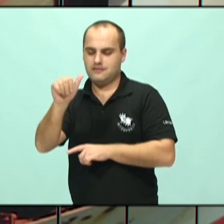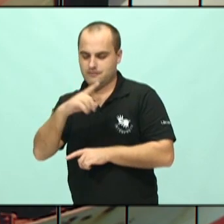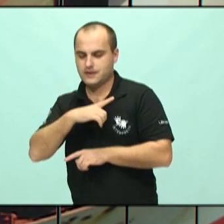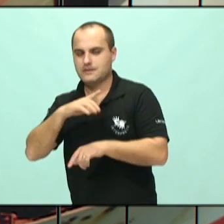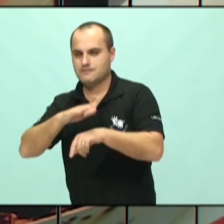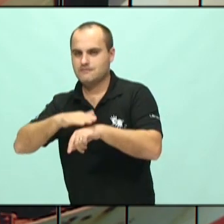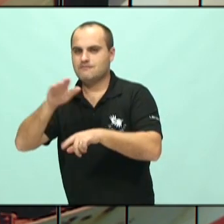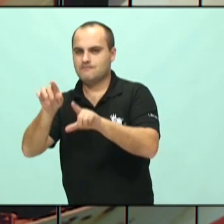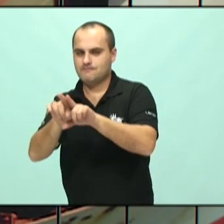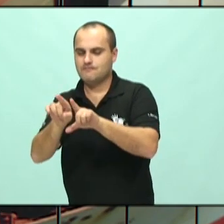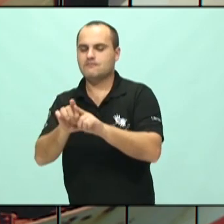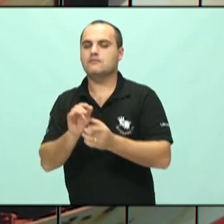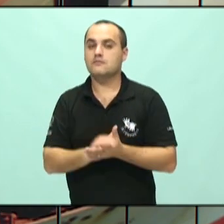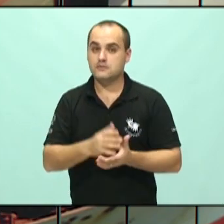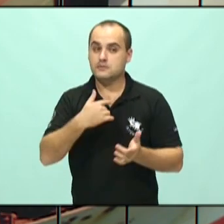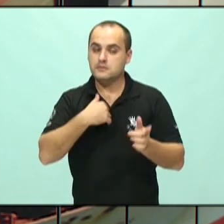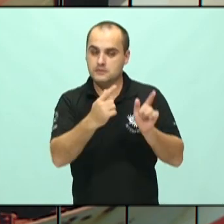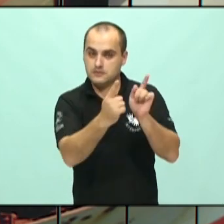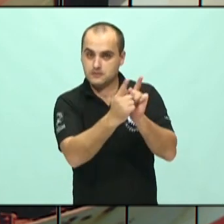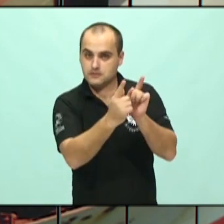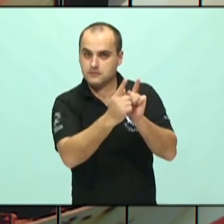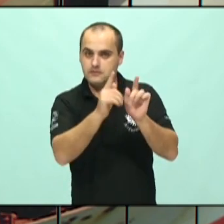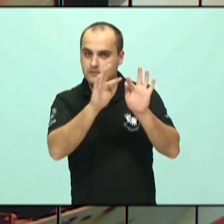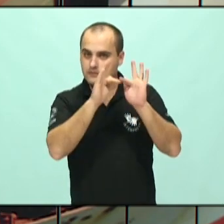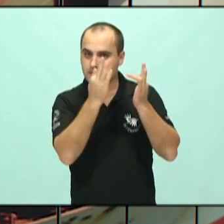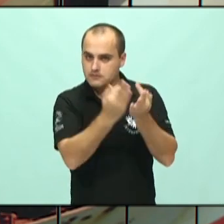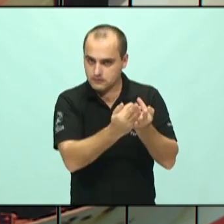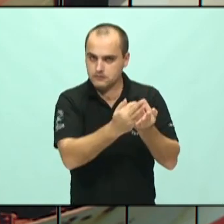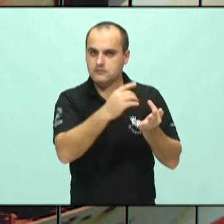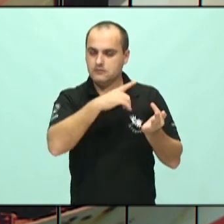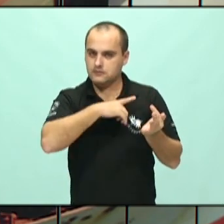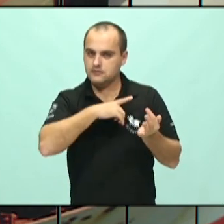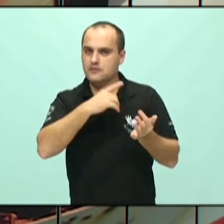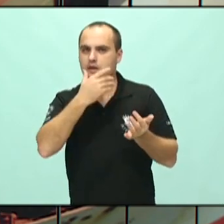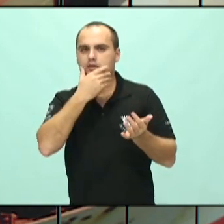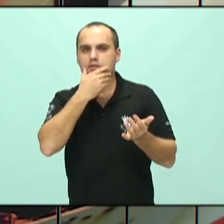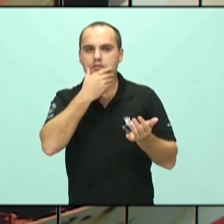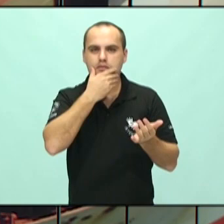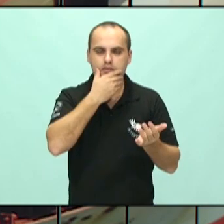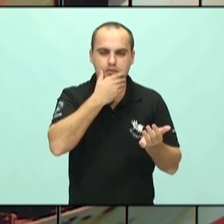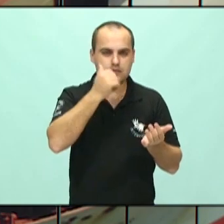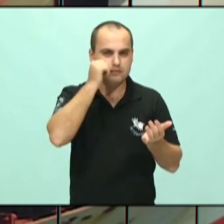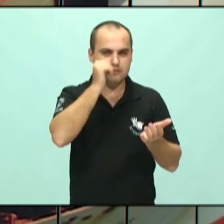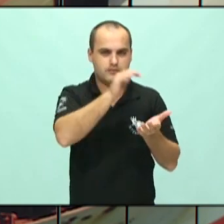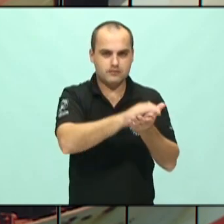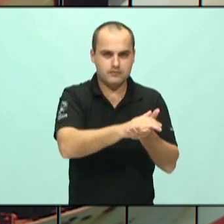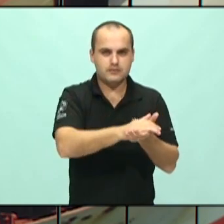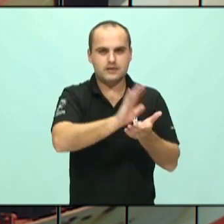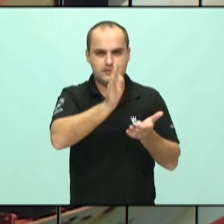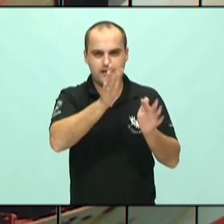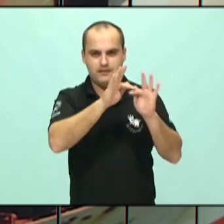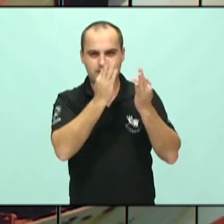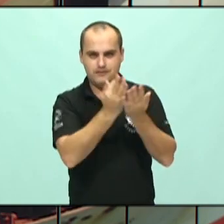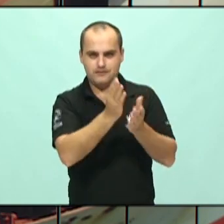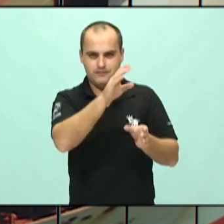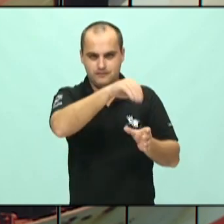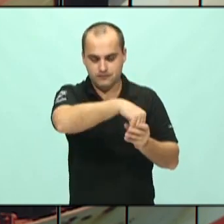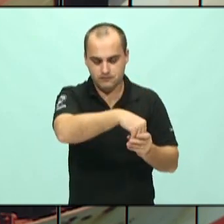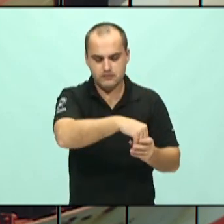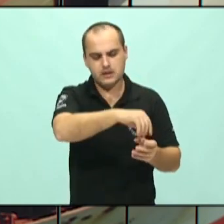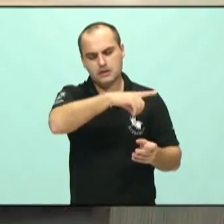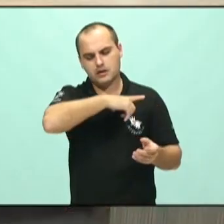consanguinidade, e na família a gente tem pelo menos uns cinco quadros. Eles tiveram muitos filhos, um casal